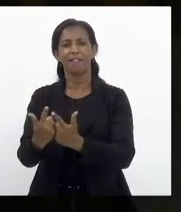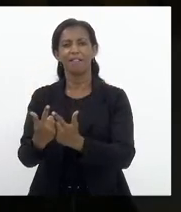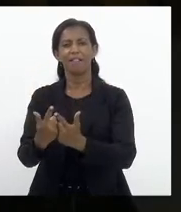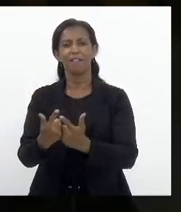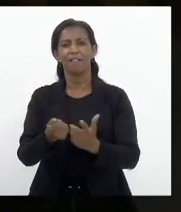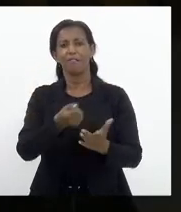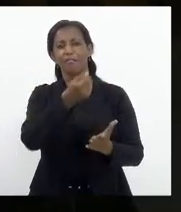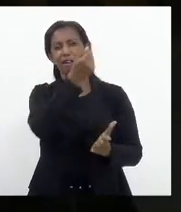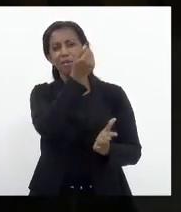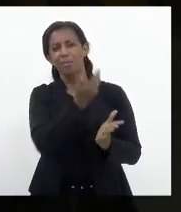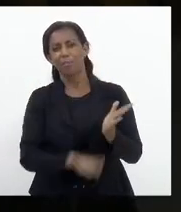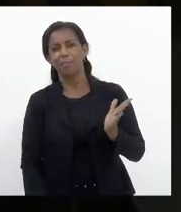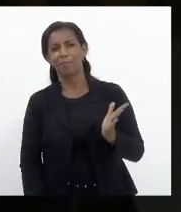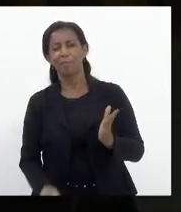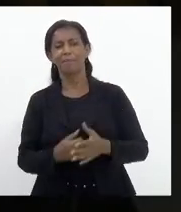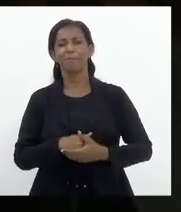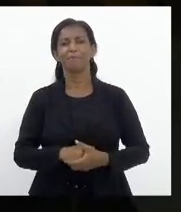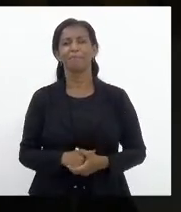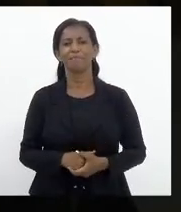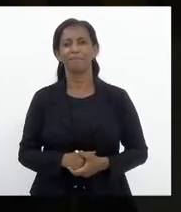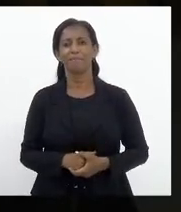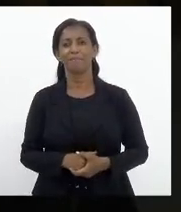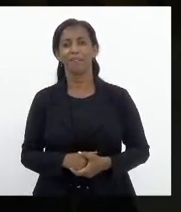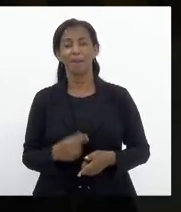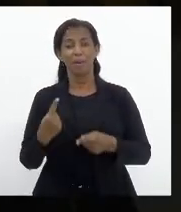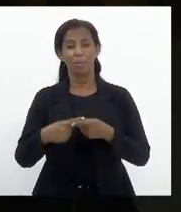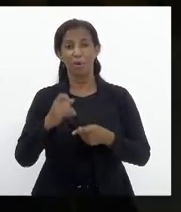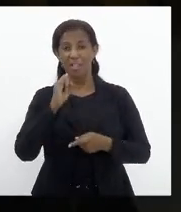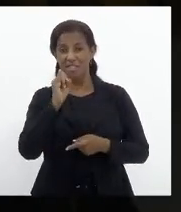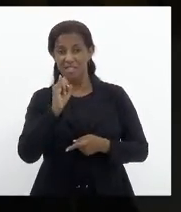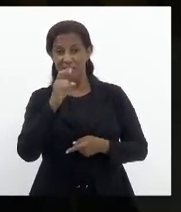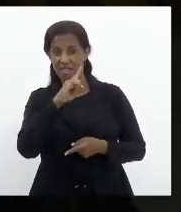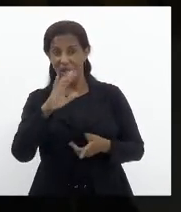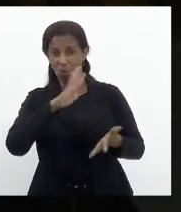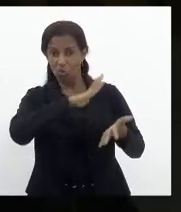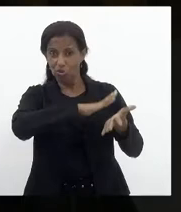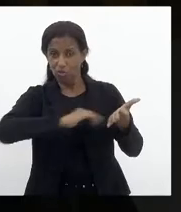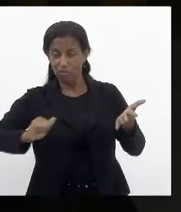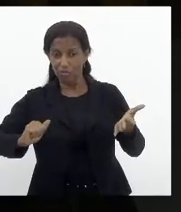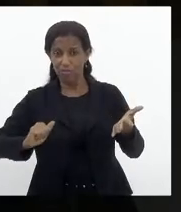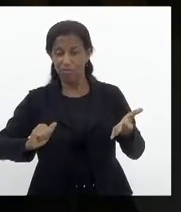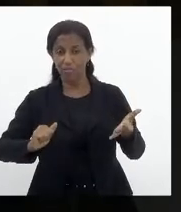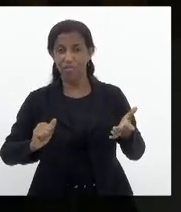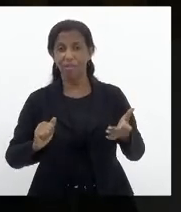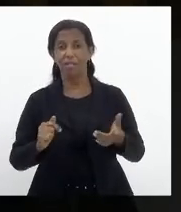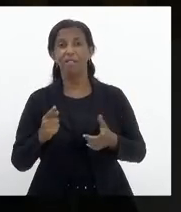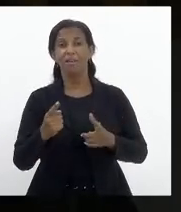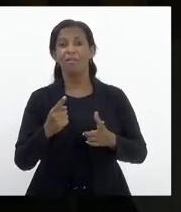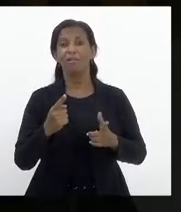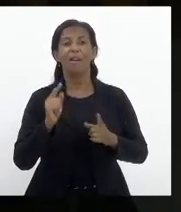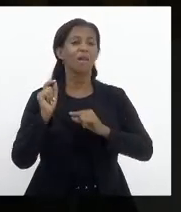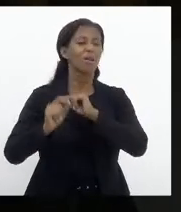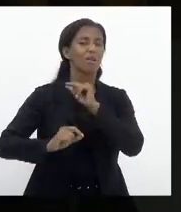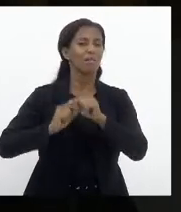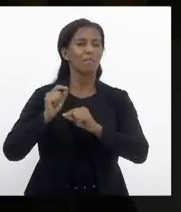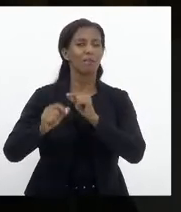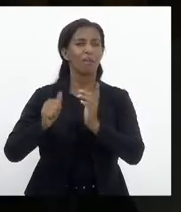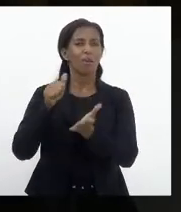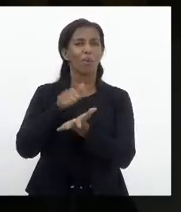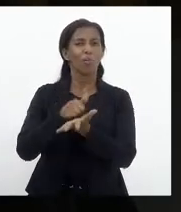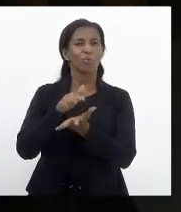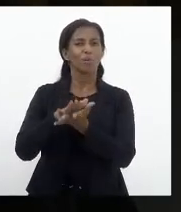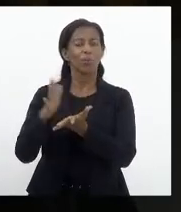derrubar o veto. Porque, se não derrubar, virá atrair o